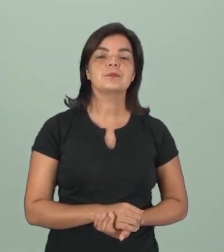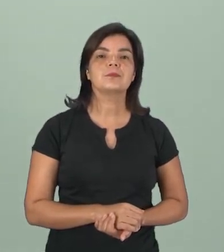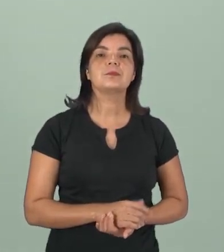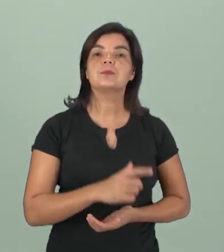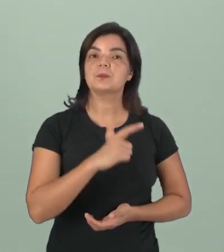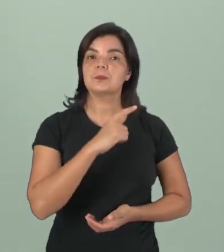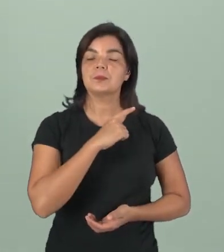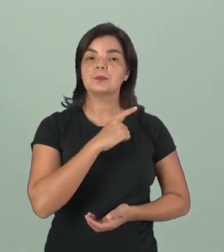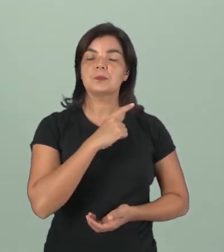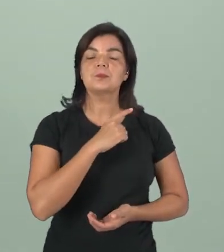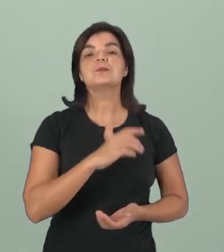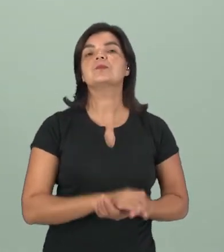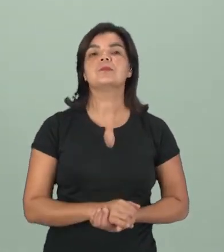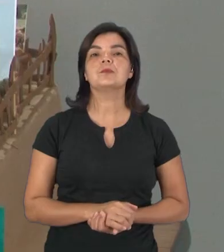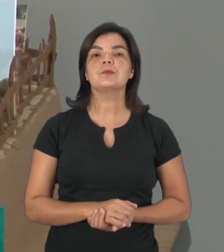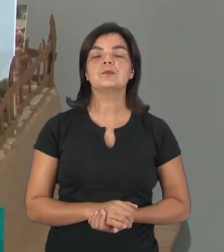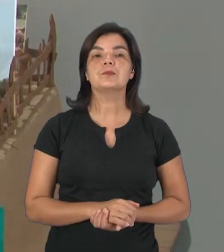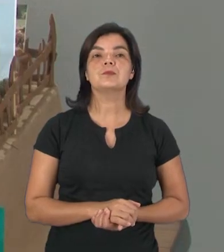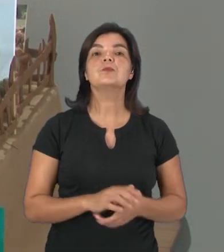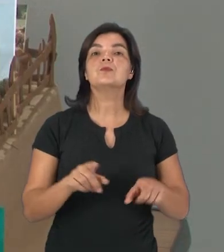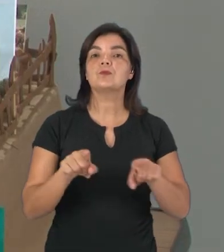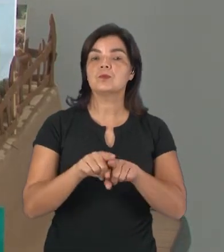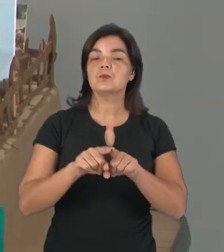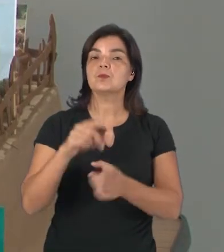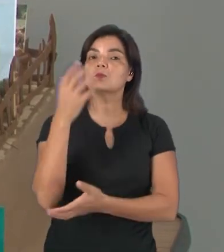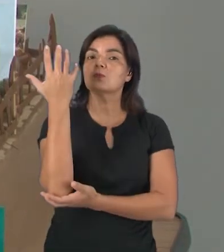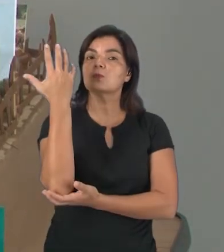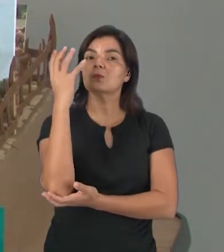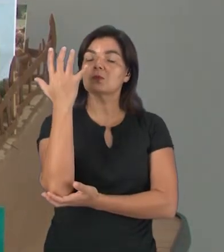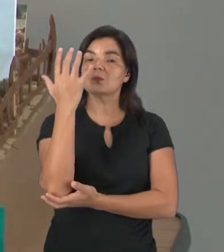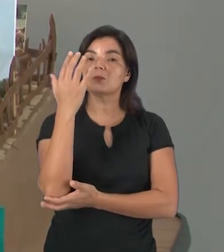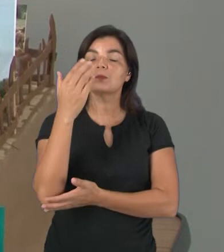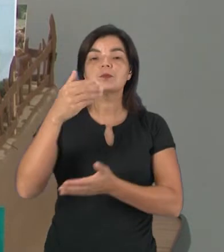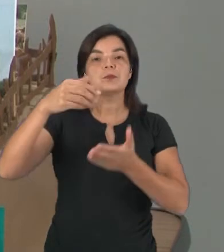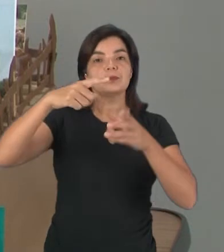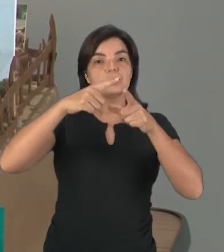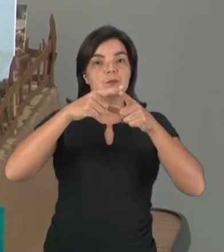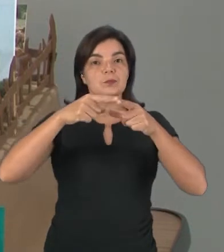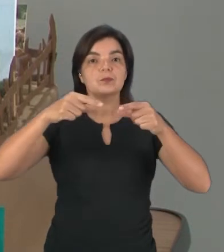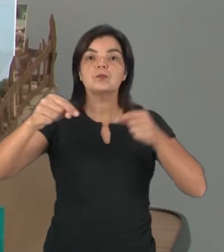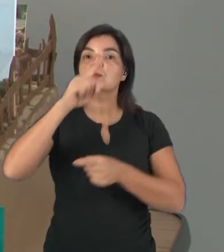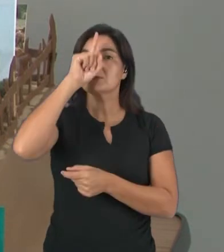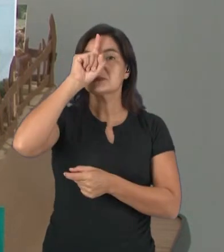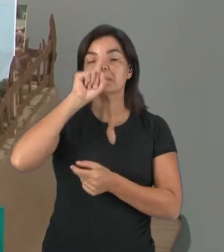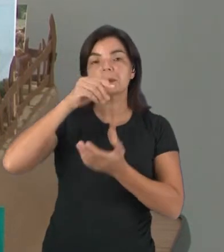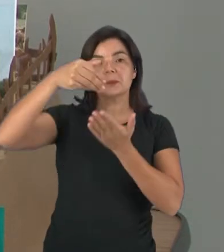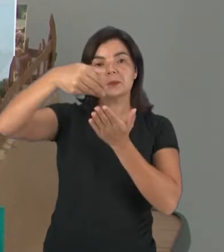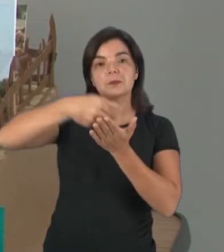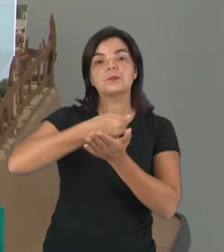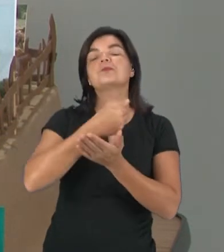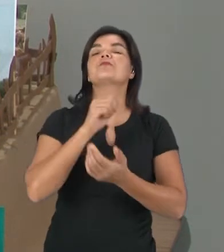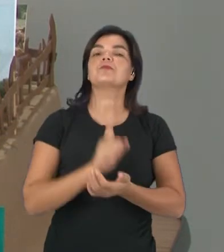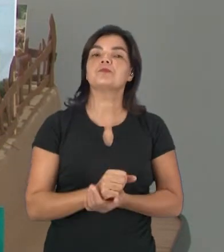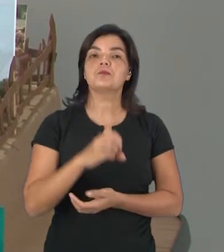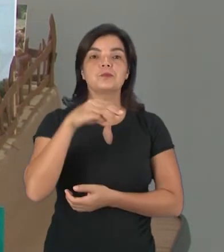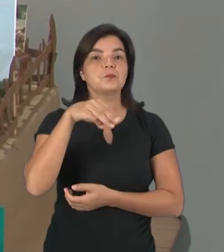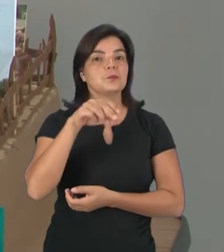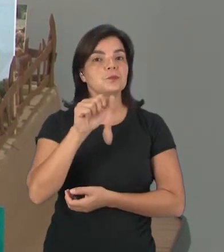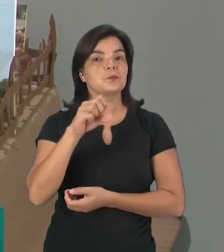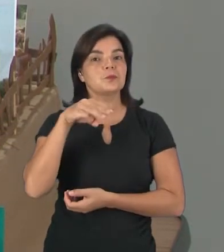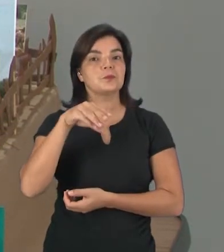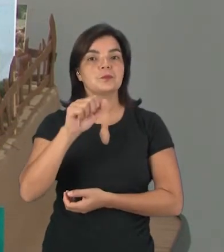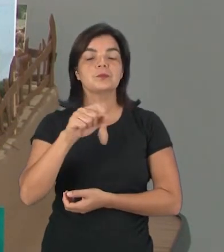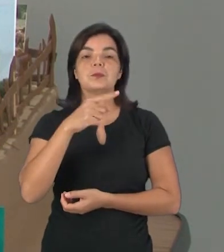aqui o mamoeiro, que é a árvore que produz o mamão. A árvore que produz o mamão